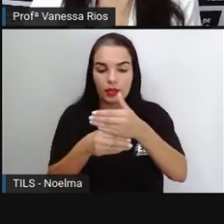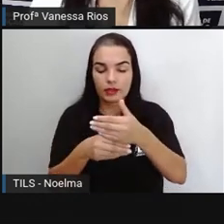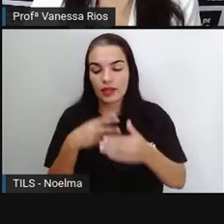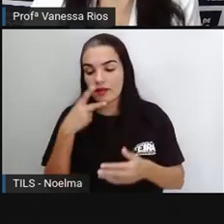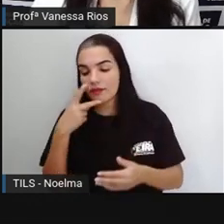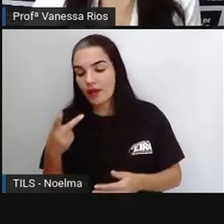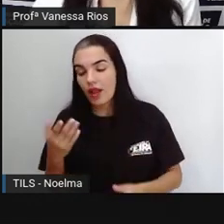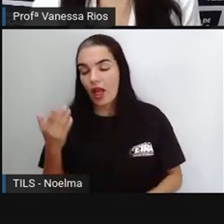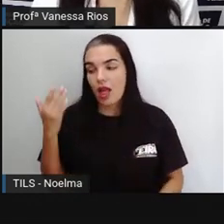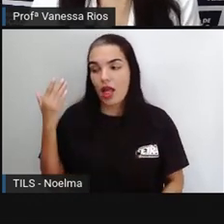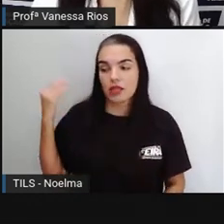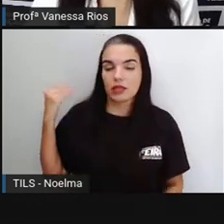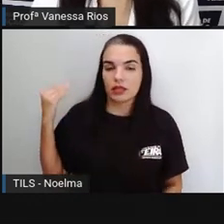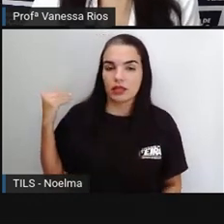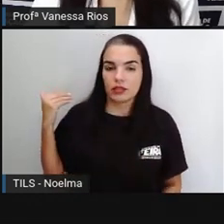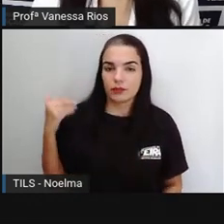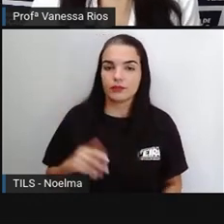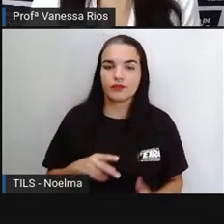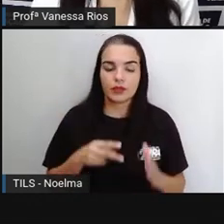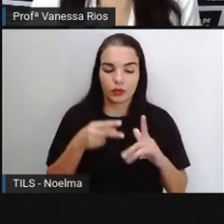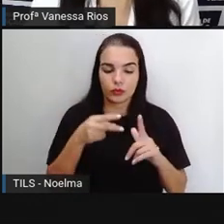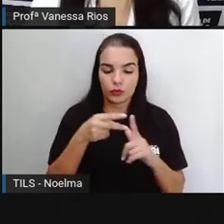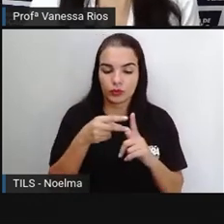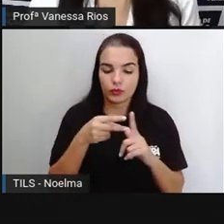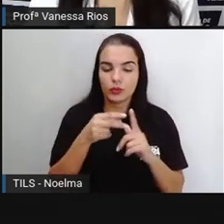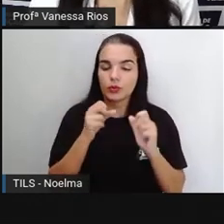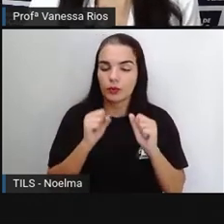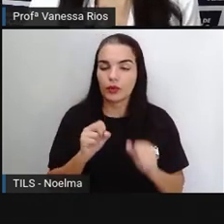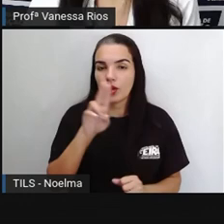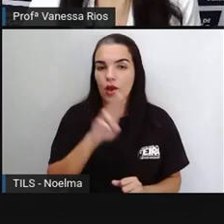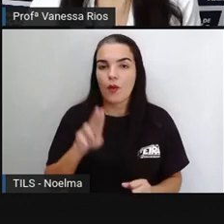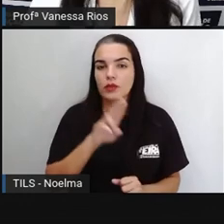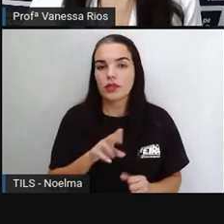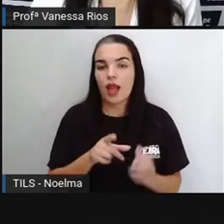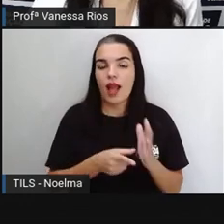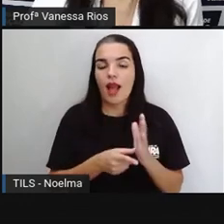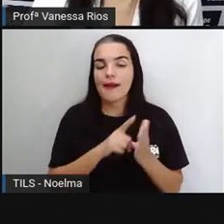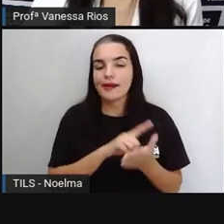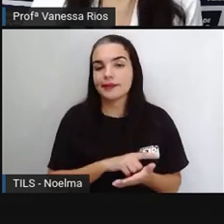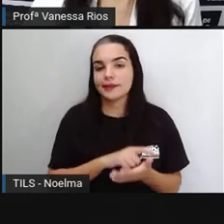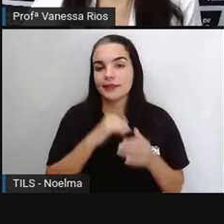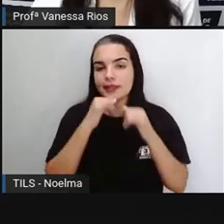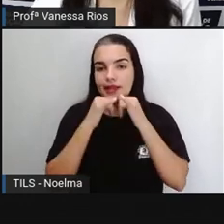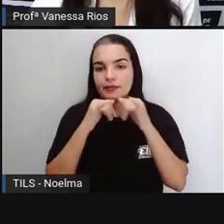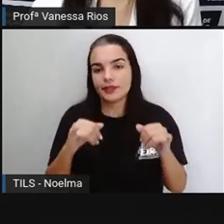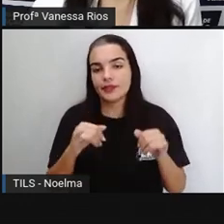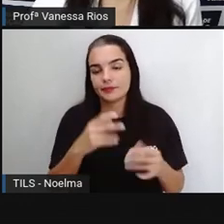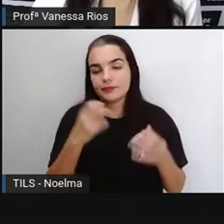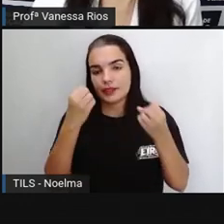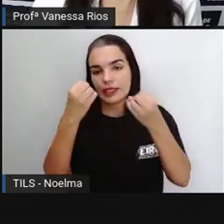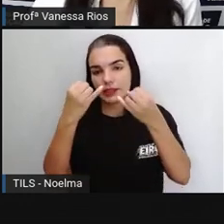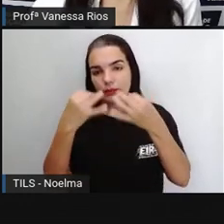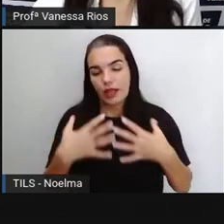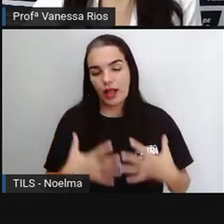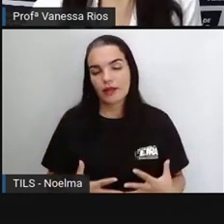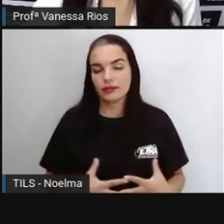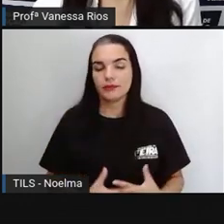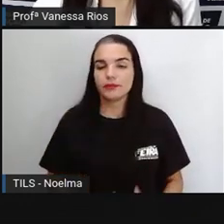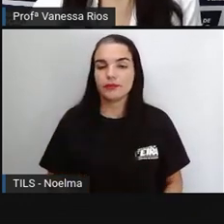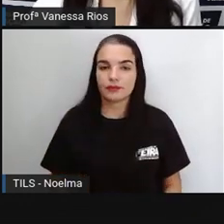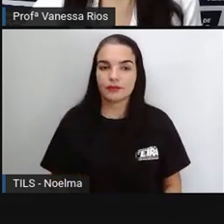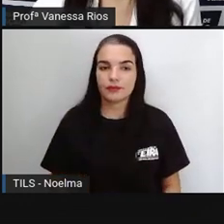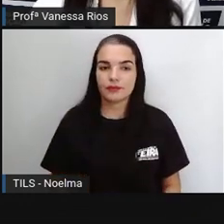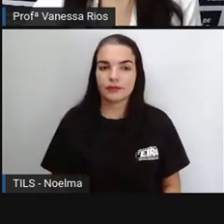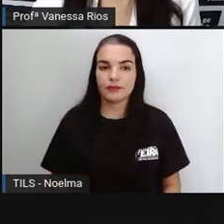jornalísticos os dois pontos vão ser utilizados aí antes né de iniciar uma explicação de iniciar